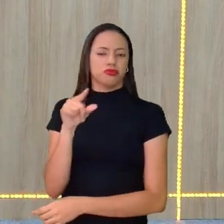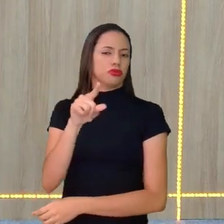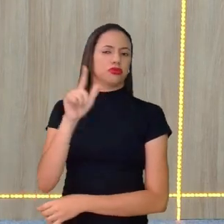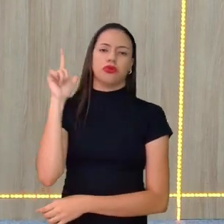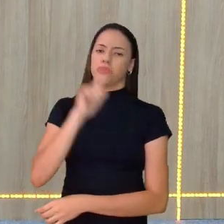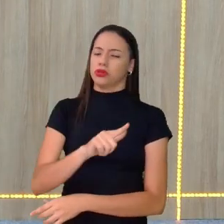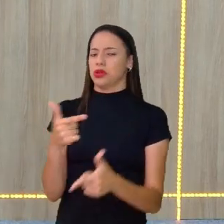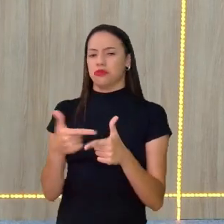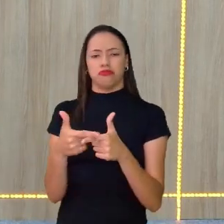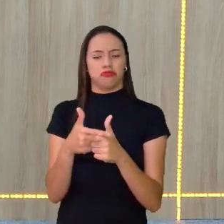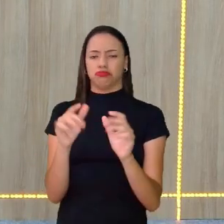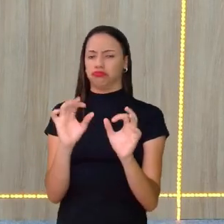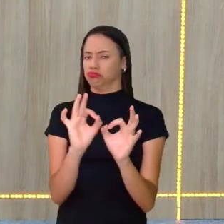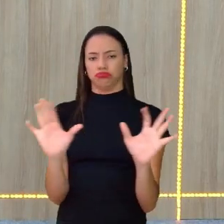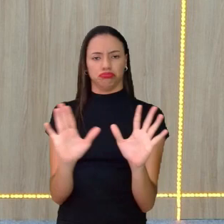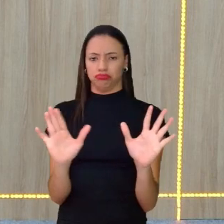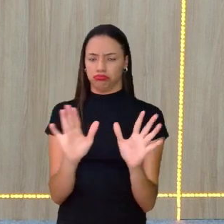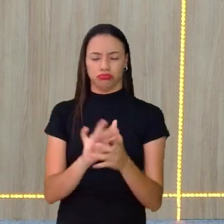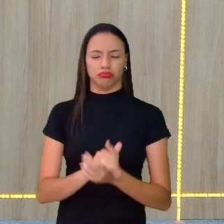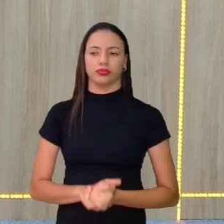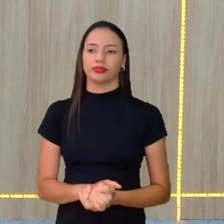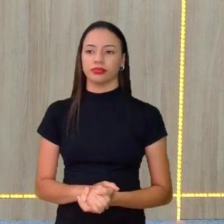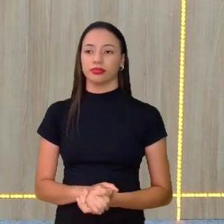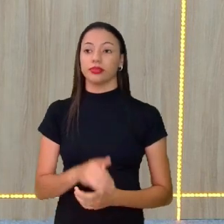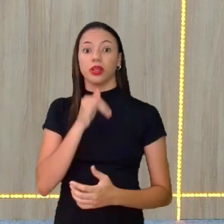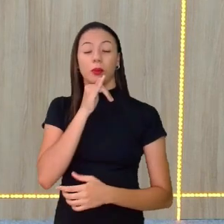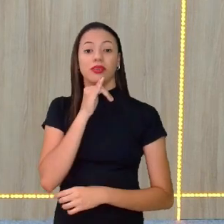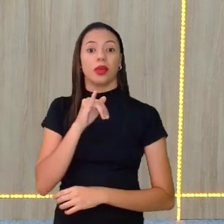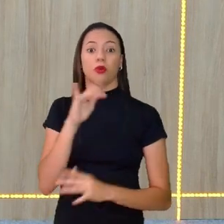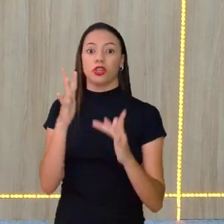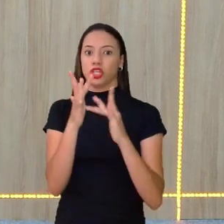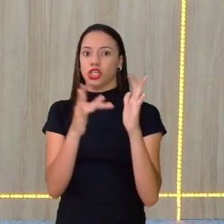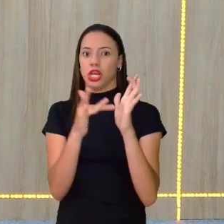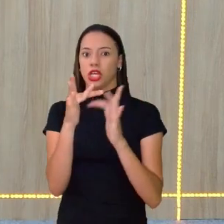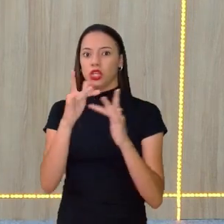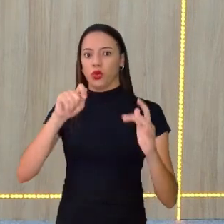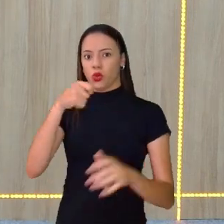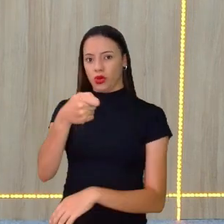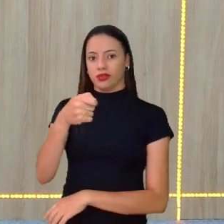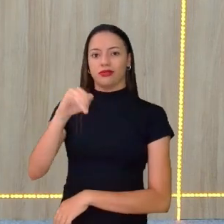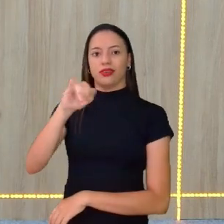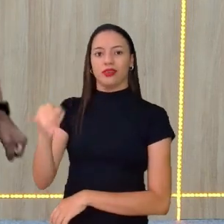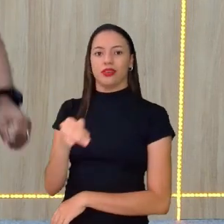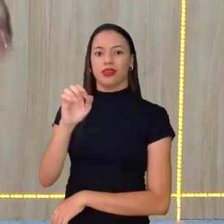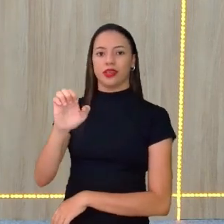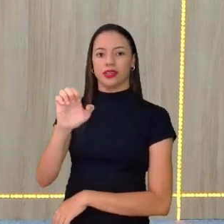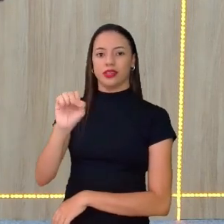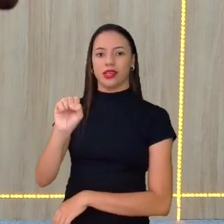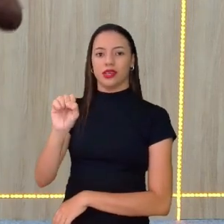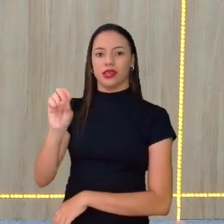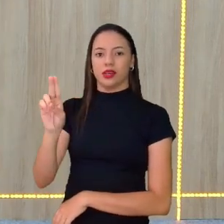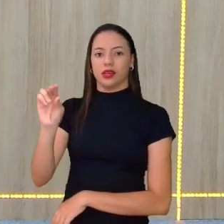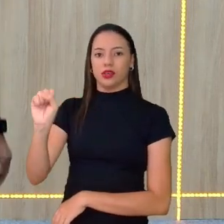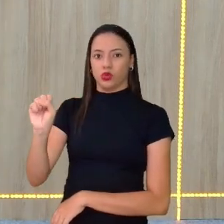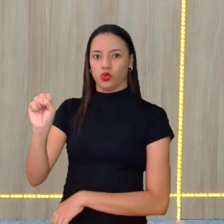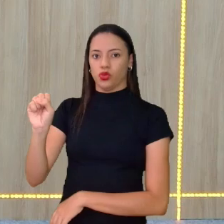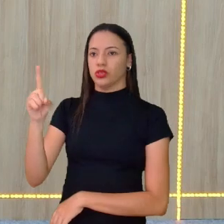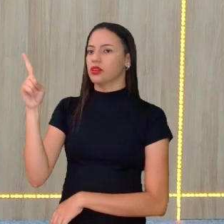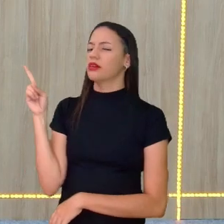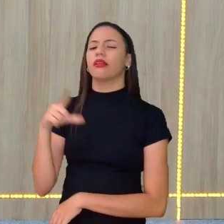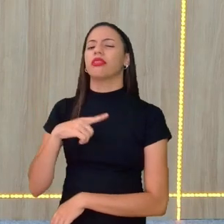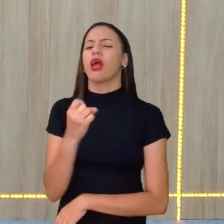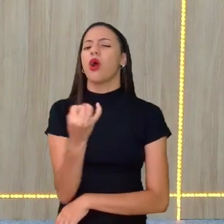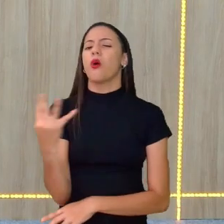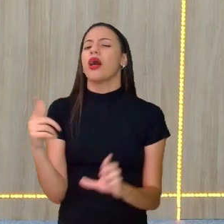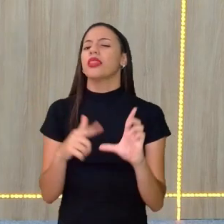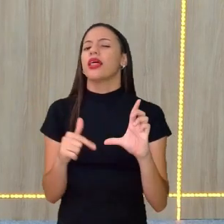boa, sem problema nenhum. Se eu colocar Jesus, vamos botar Jesus aqui, que vai ficar um negócio abençoado aqui, ó. Jesus. Jesus tem quantas